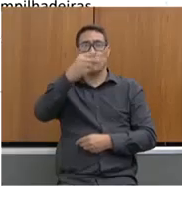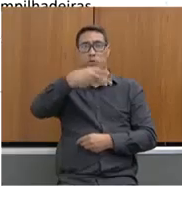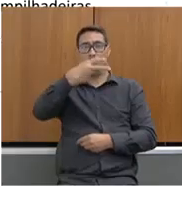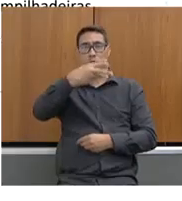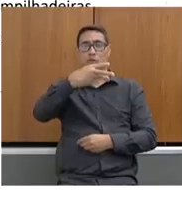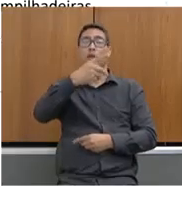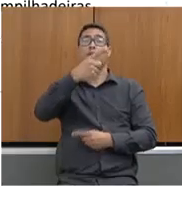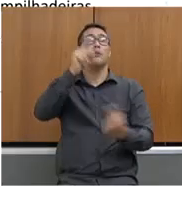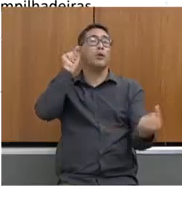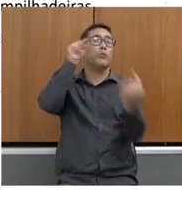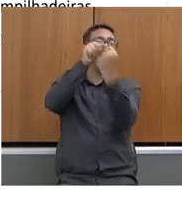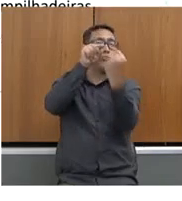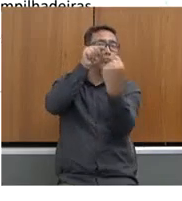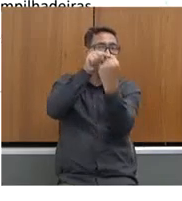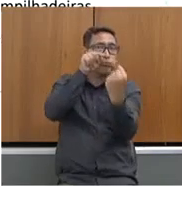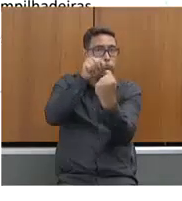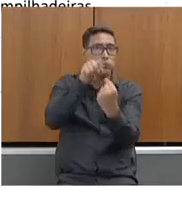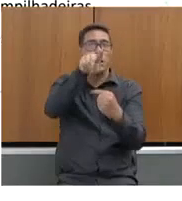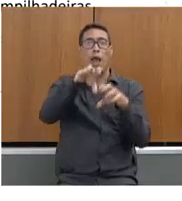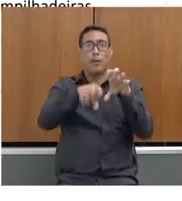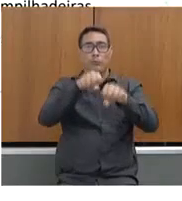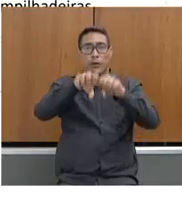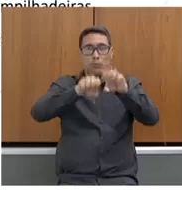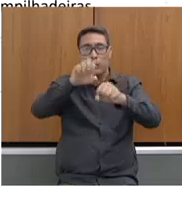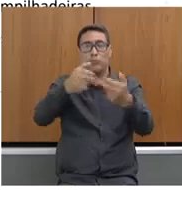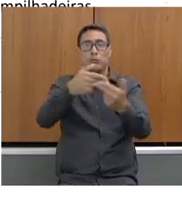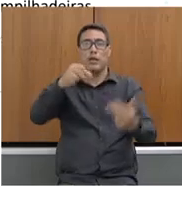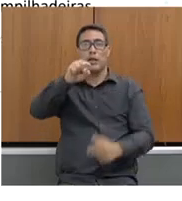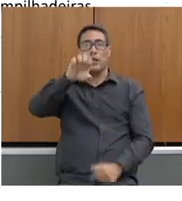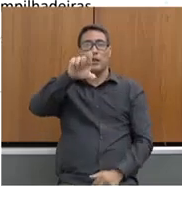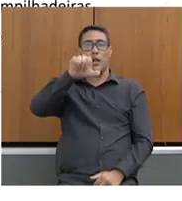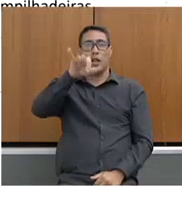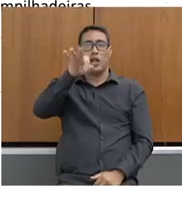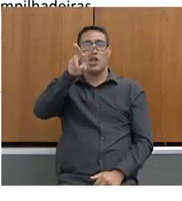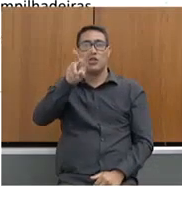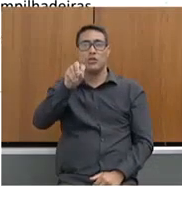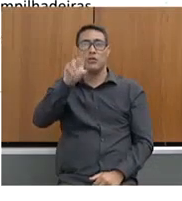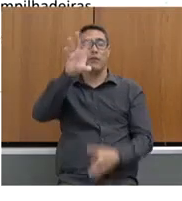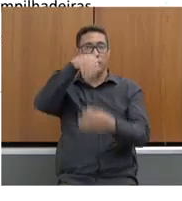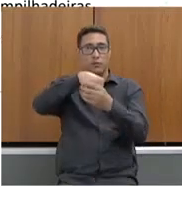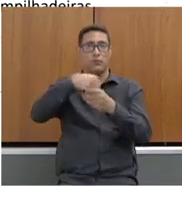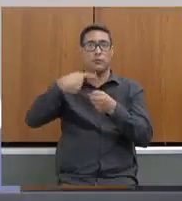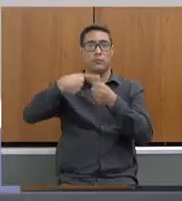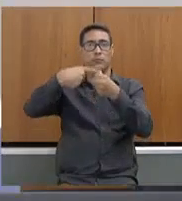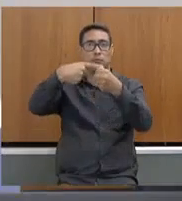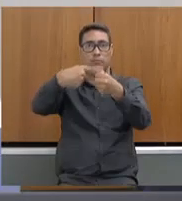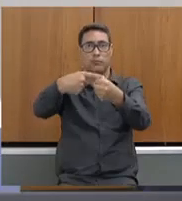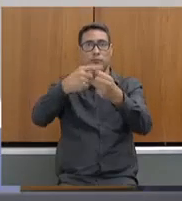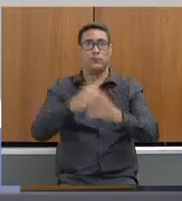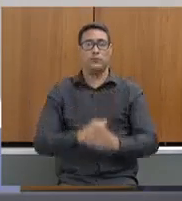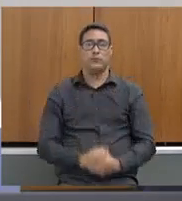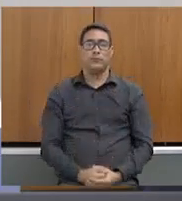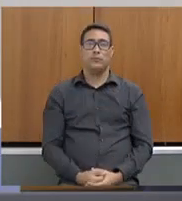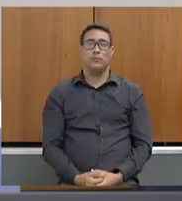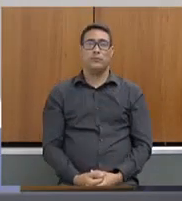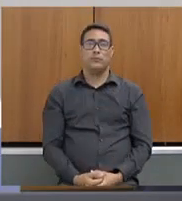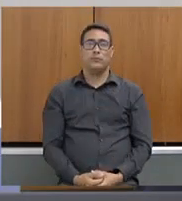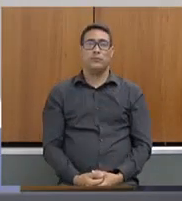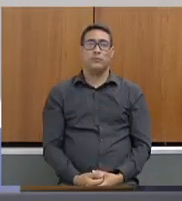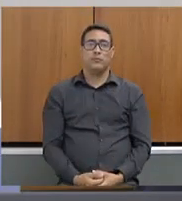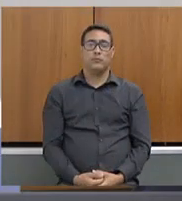mesmo objeto de fomento à coleta seletiva nesses municípios. Por favor, pode passar.